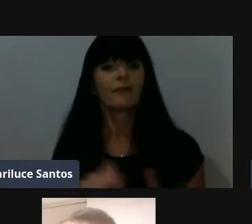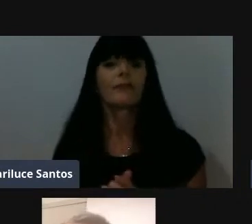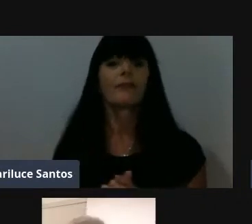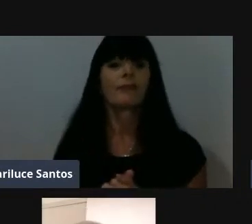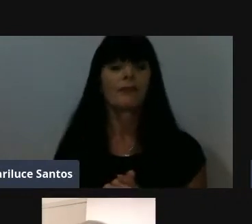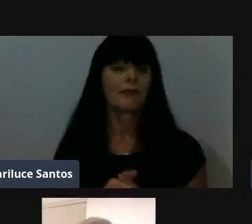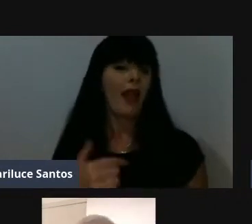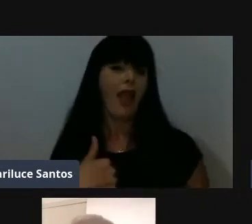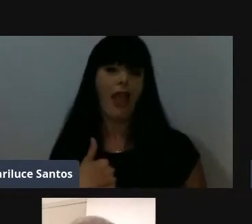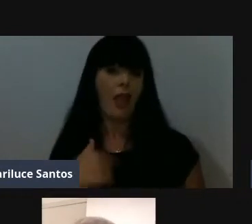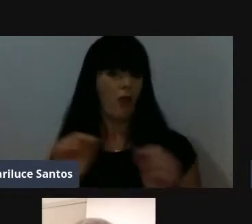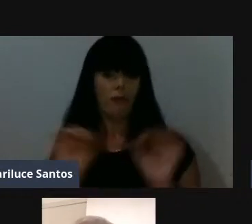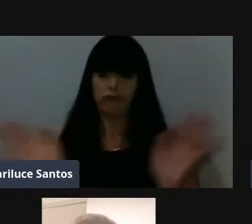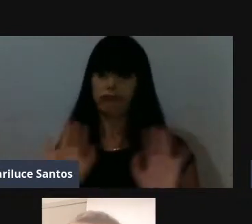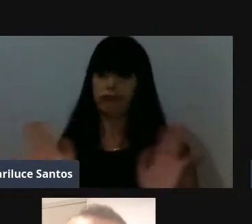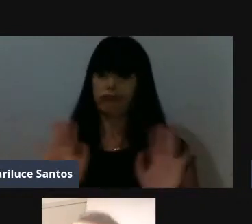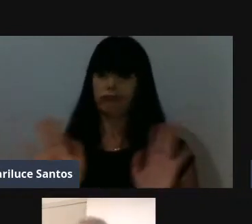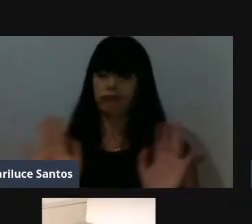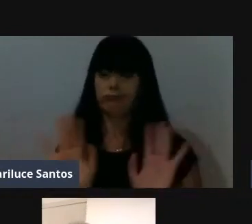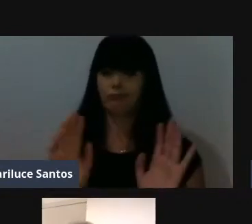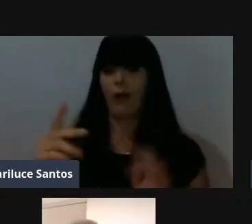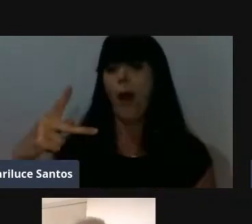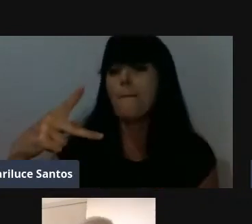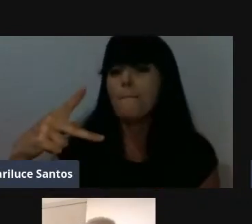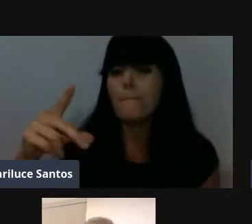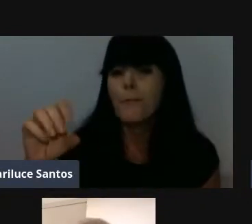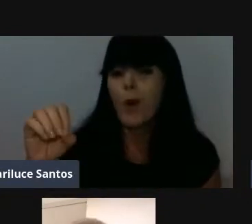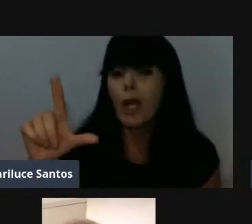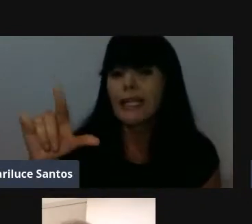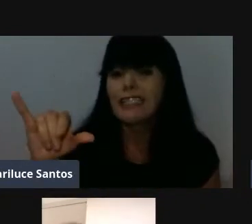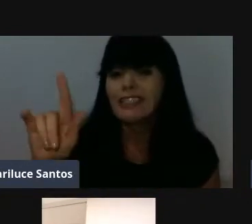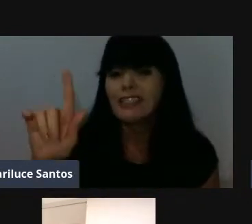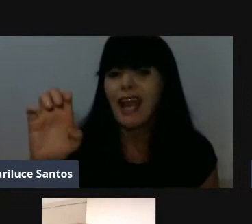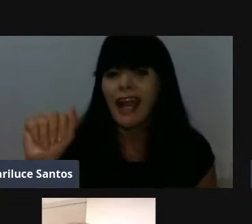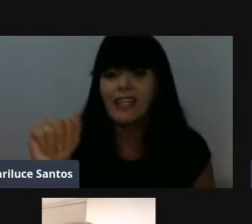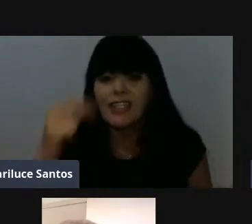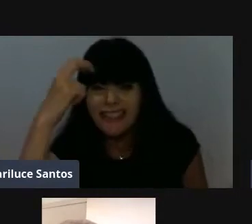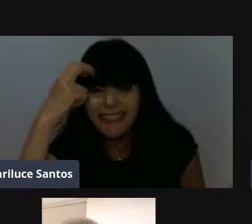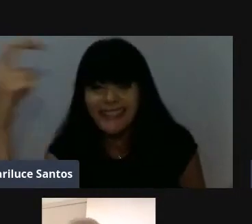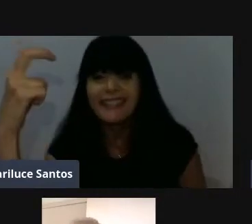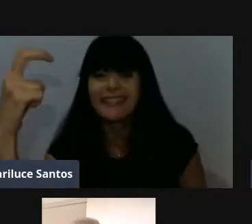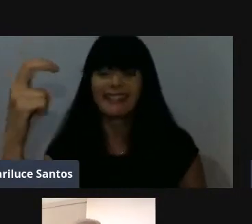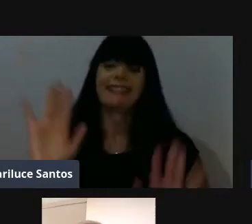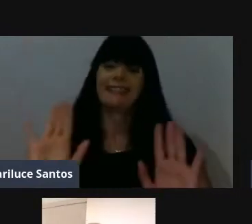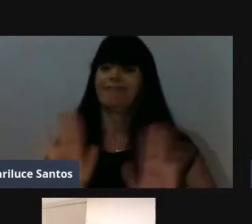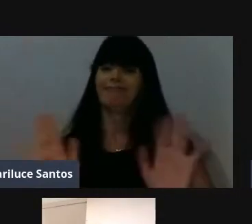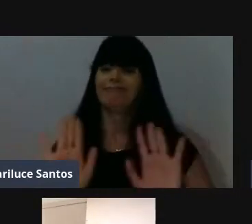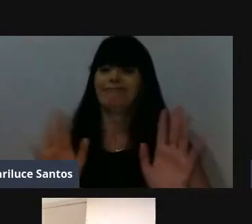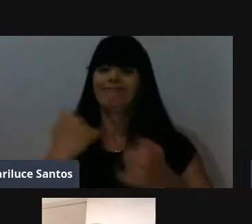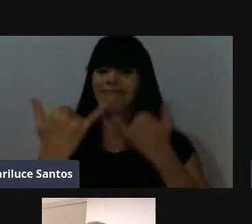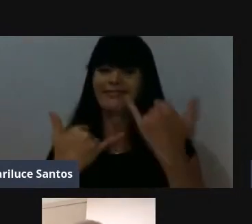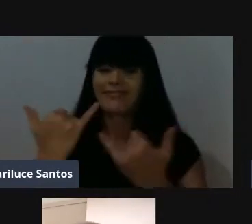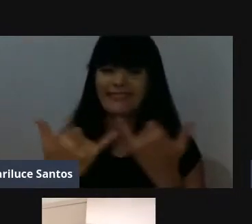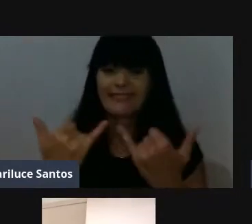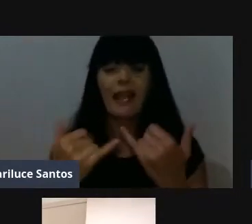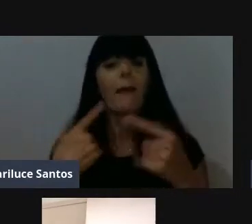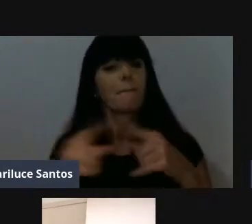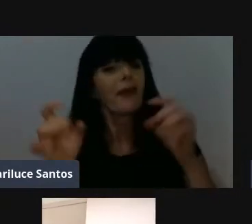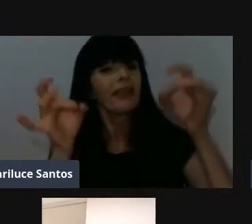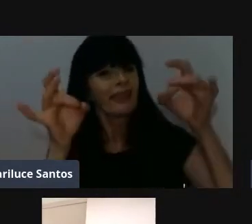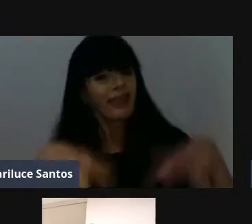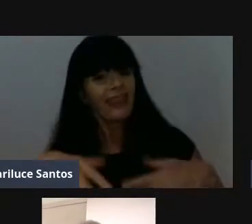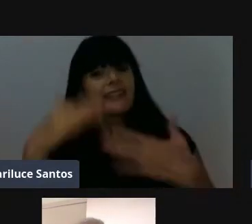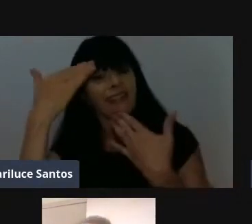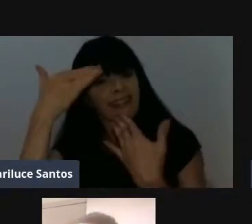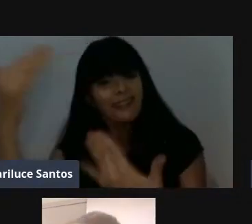Rafa, eu não faço politicagem, eu faço política, política inteligente, brincando, mas eu deixo também